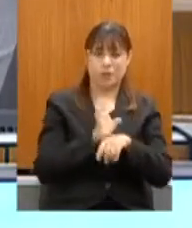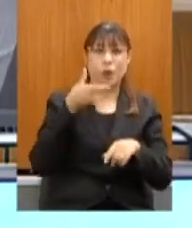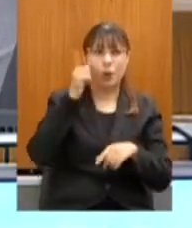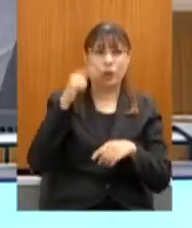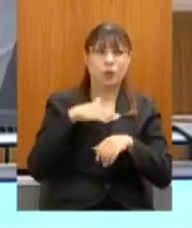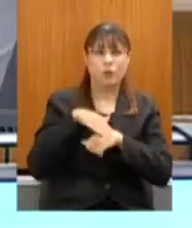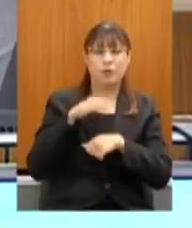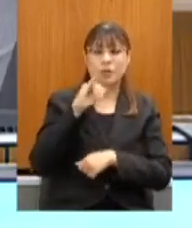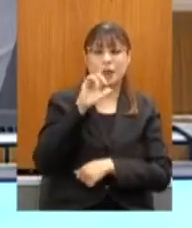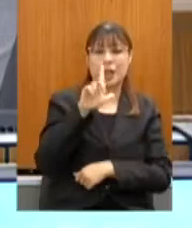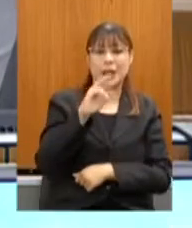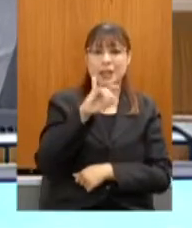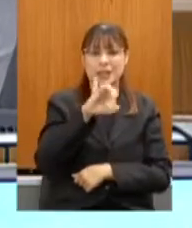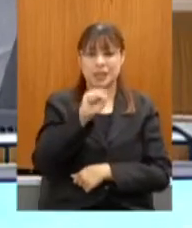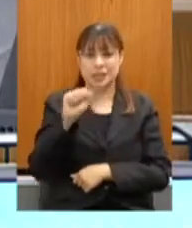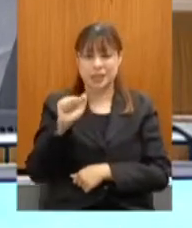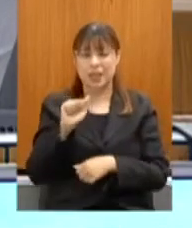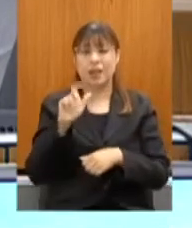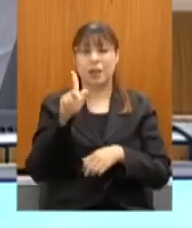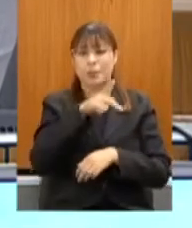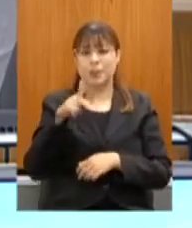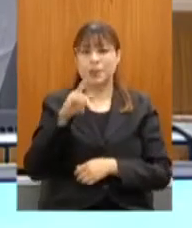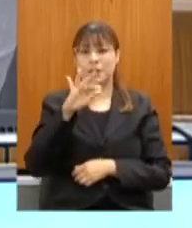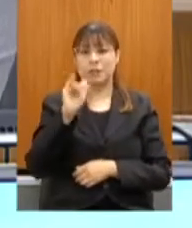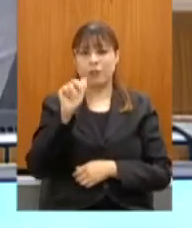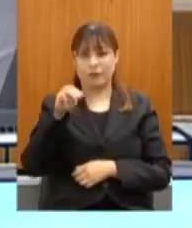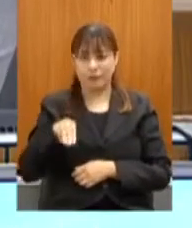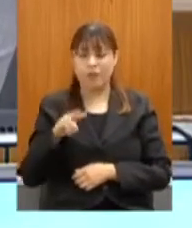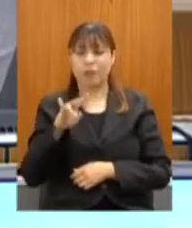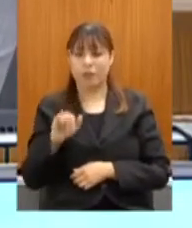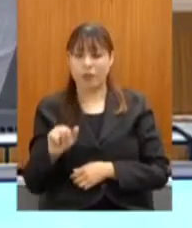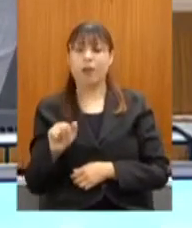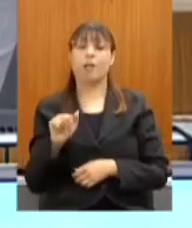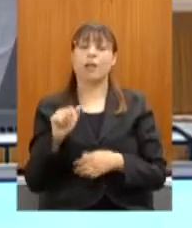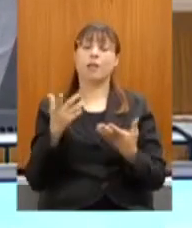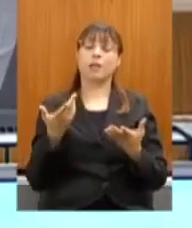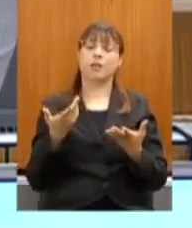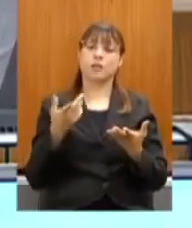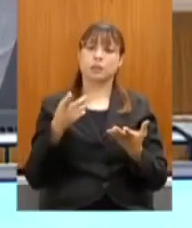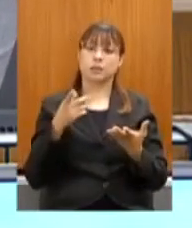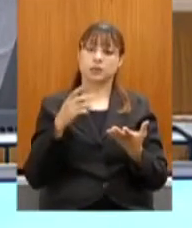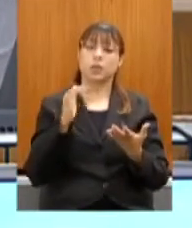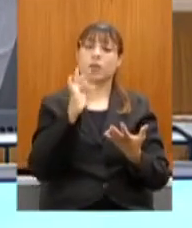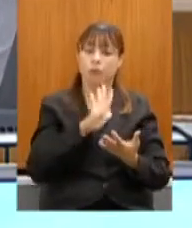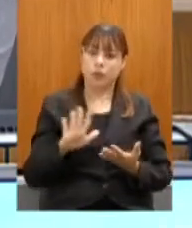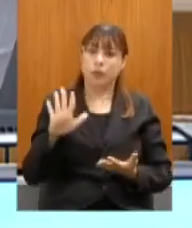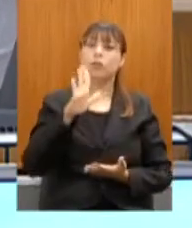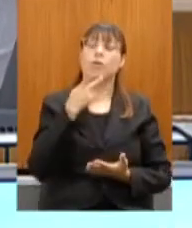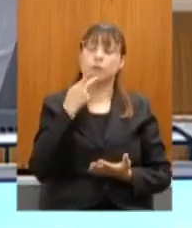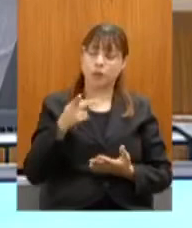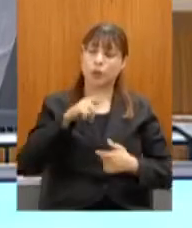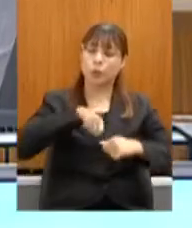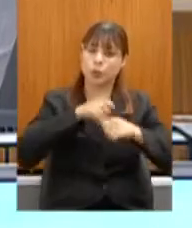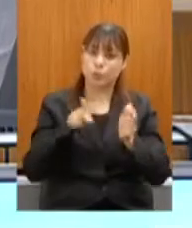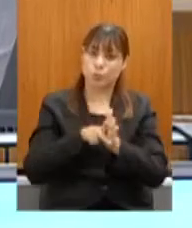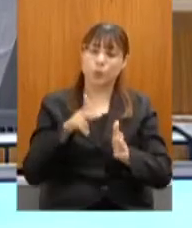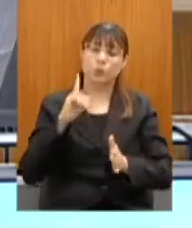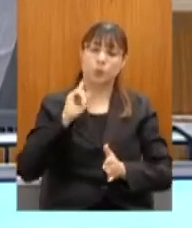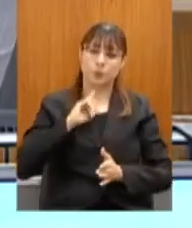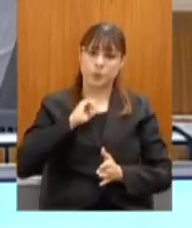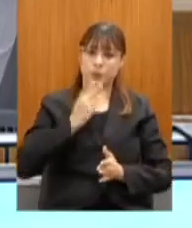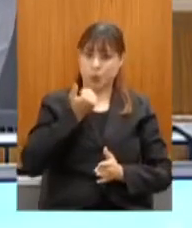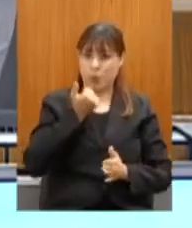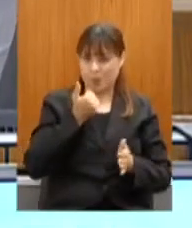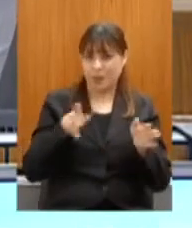presidente do IFA, e nós faremos a proteção da cozinha mineira a nível federal, isso vai ser importantíssimo,